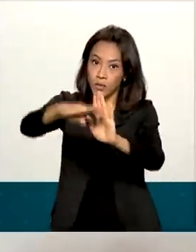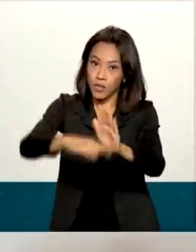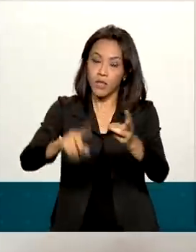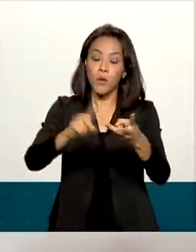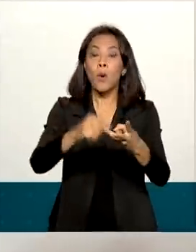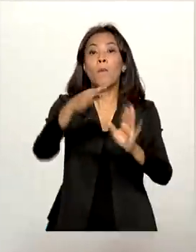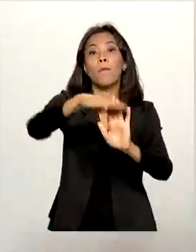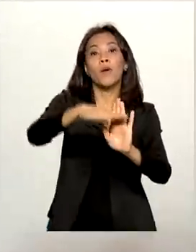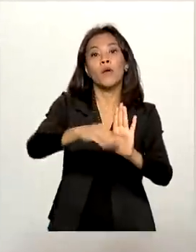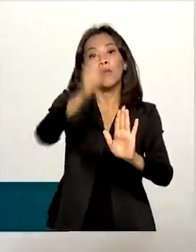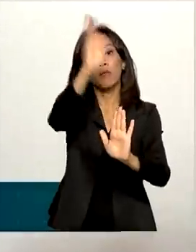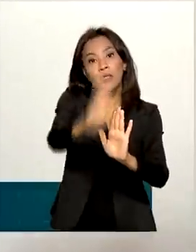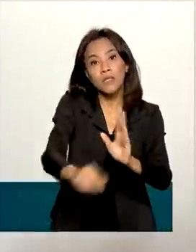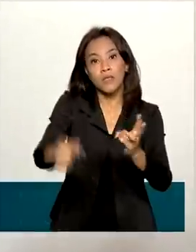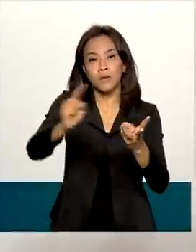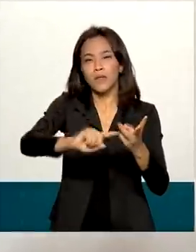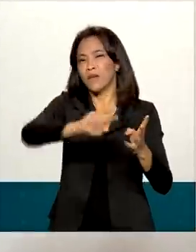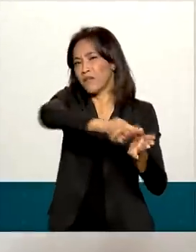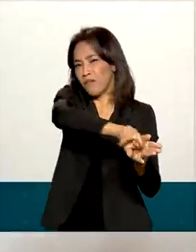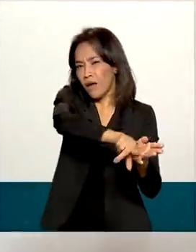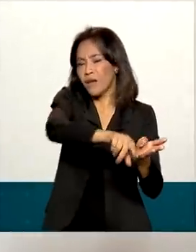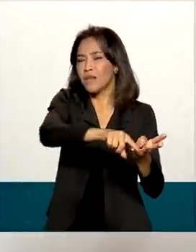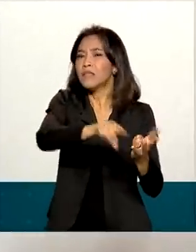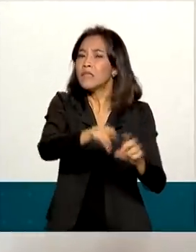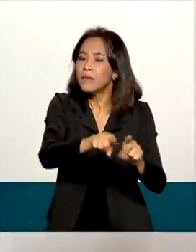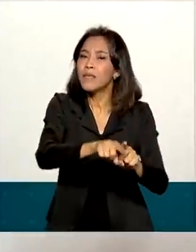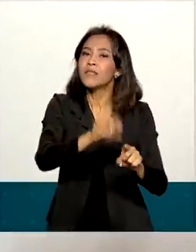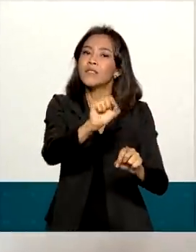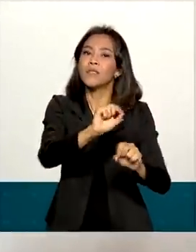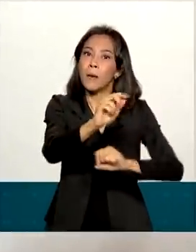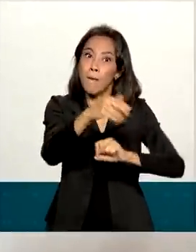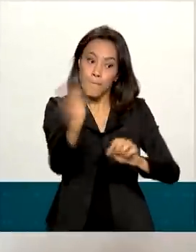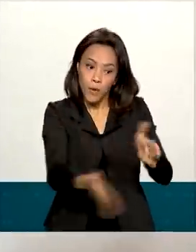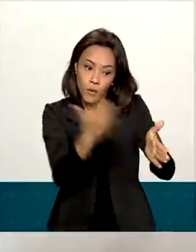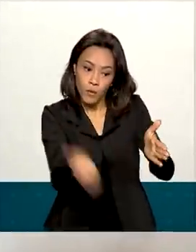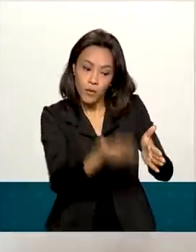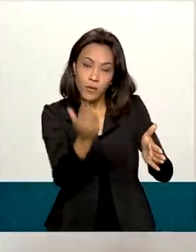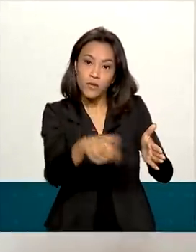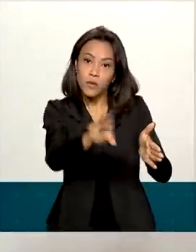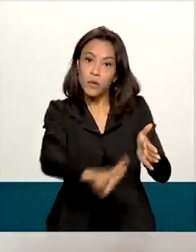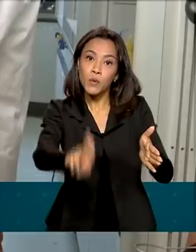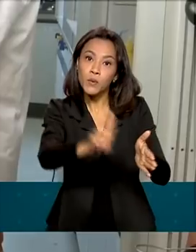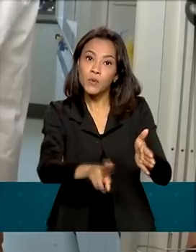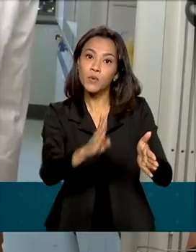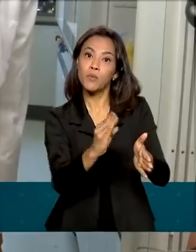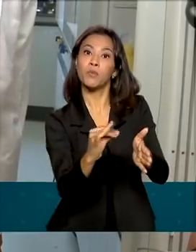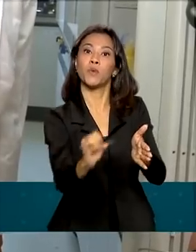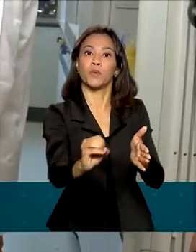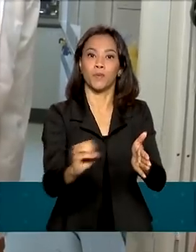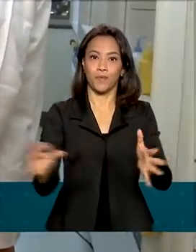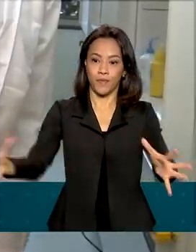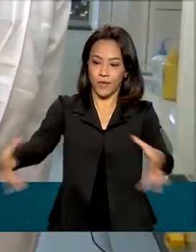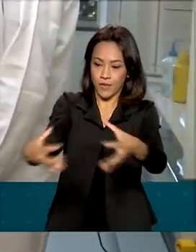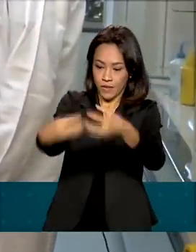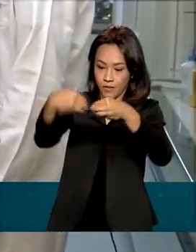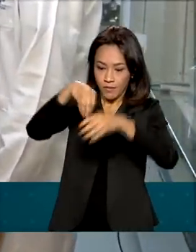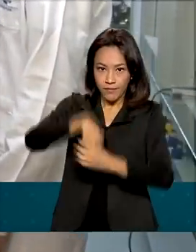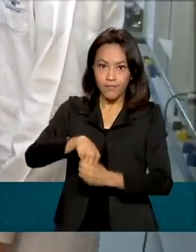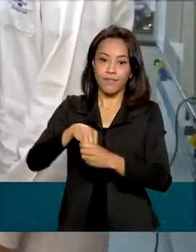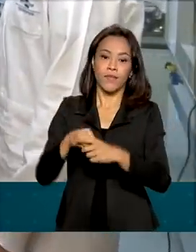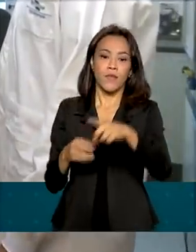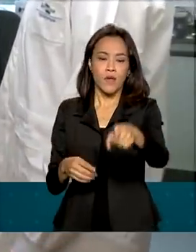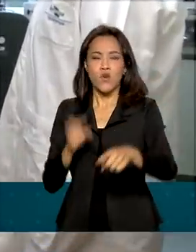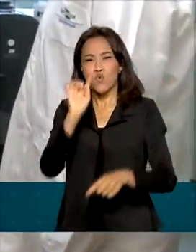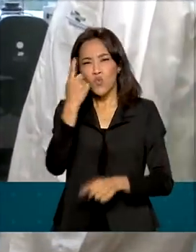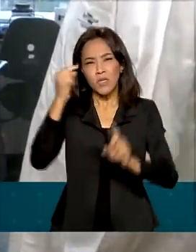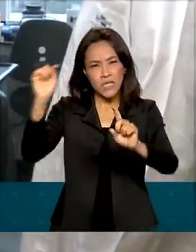Brasileiro de Etiquetagem Veicular e Programa Nacional de Produção e Uso do Biodiesel. Um dos desafios a serem vencidos